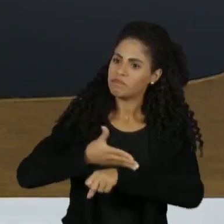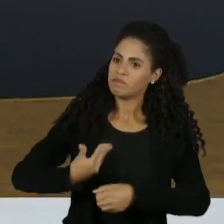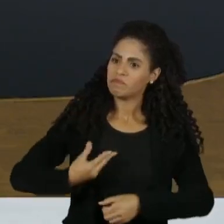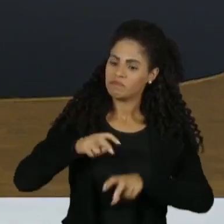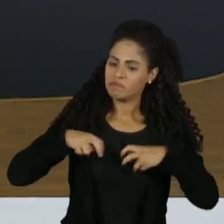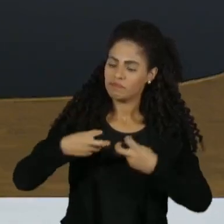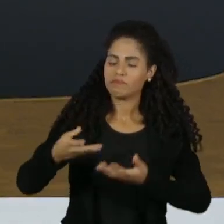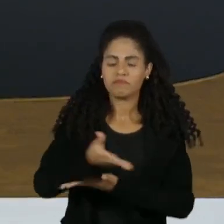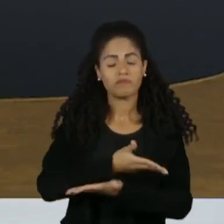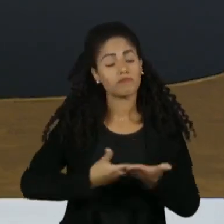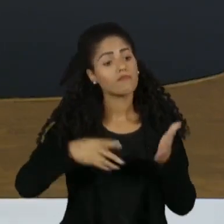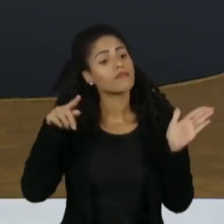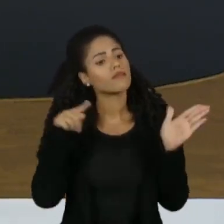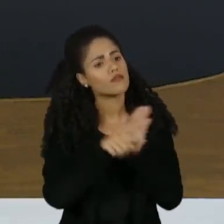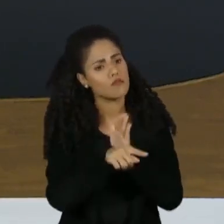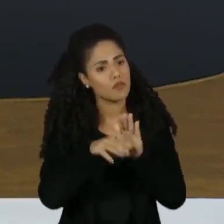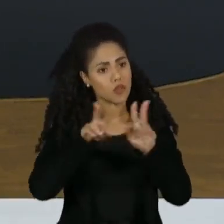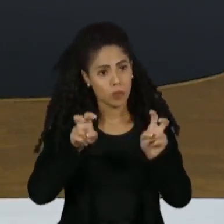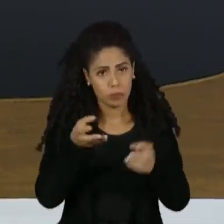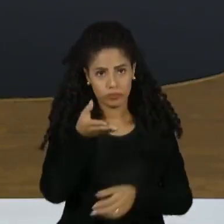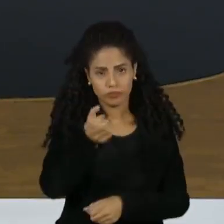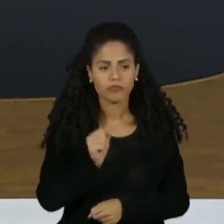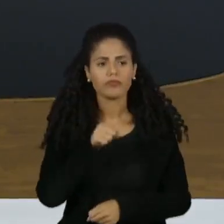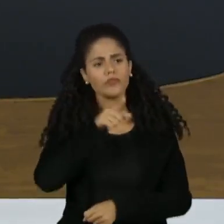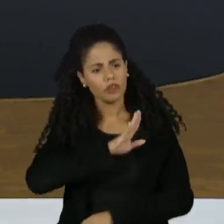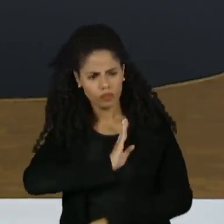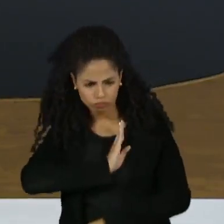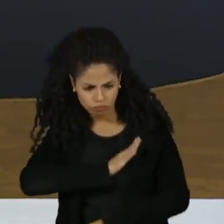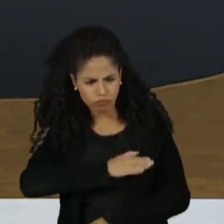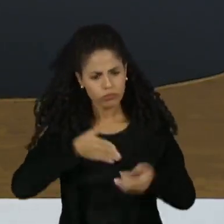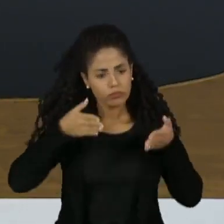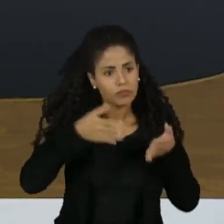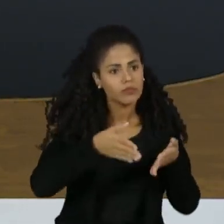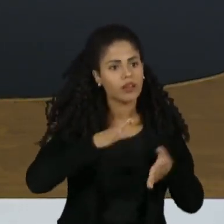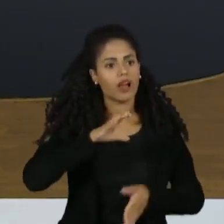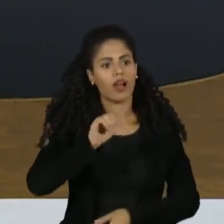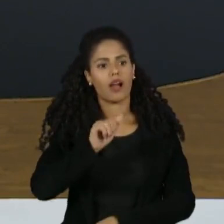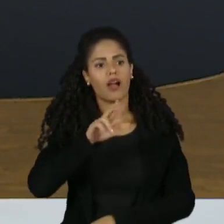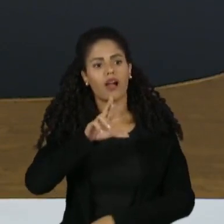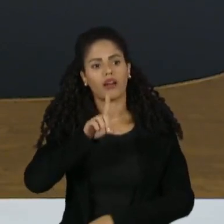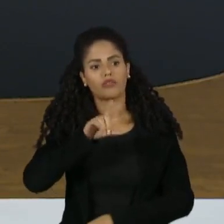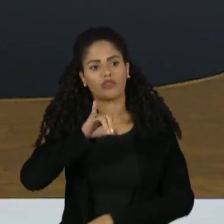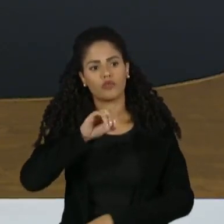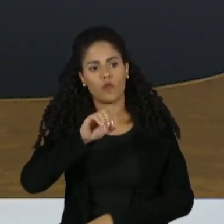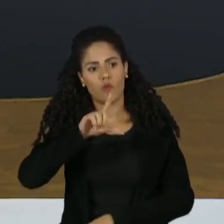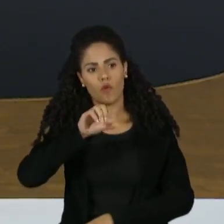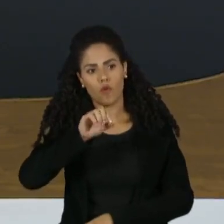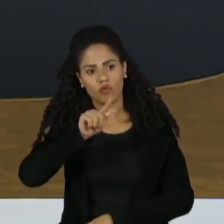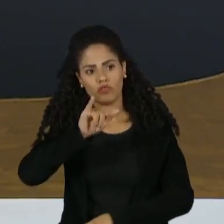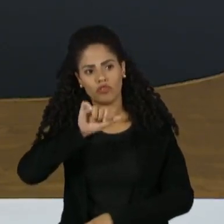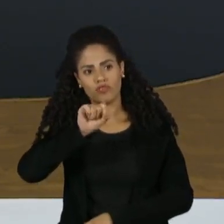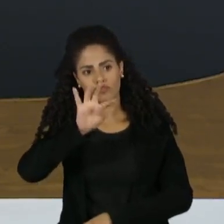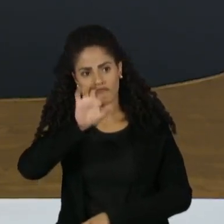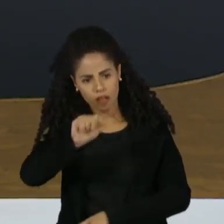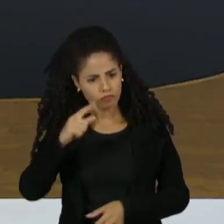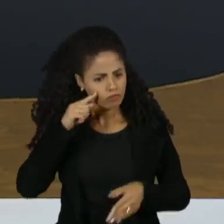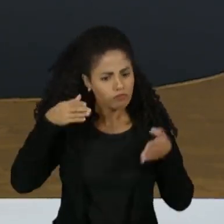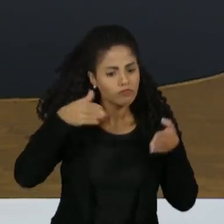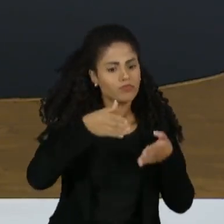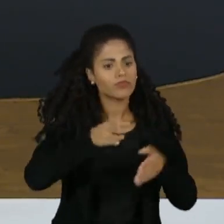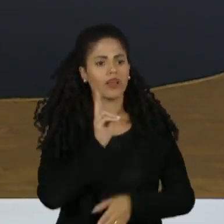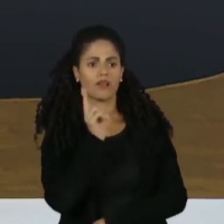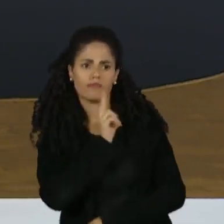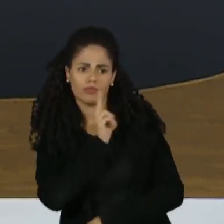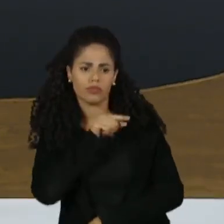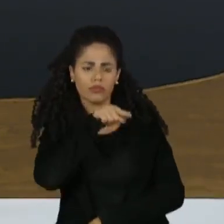Queria começar te perguntando justamente sobre isso. Você é cardiologista, mas também é intensivista e especialista em emergência em saúde. É nessa